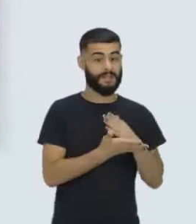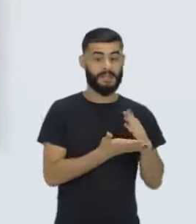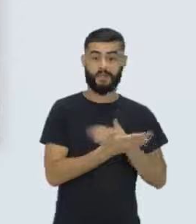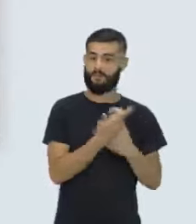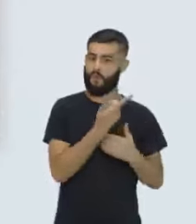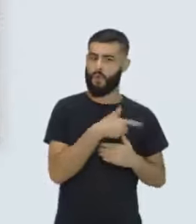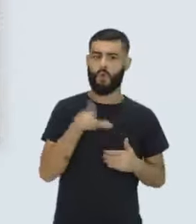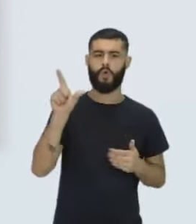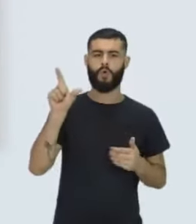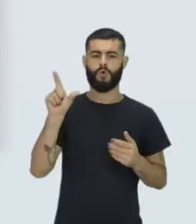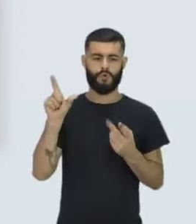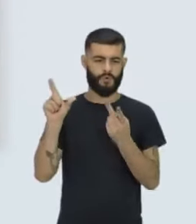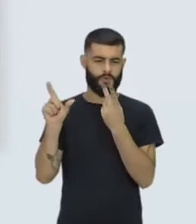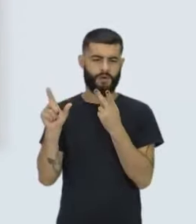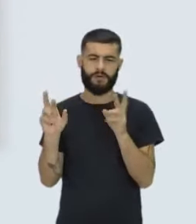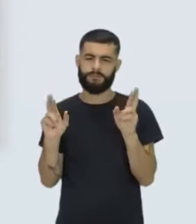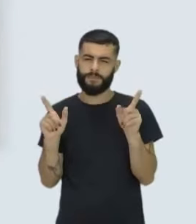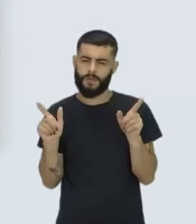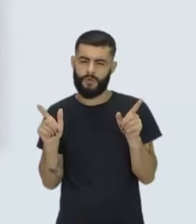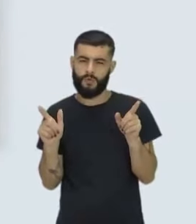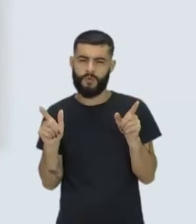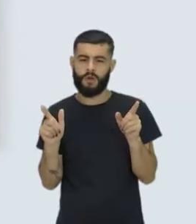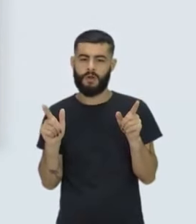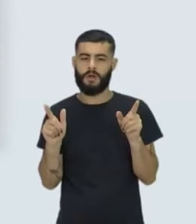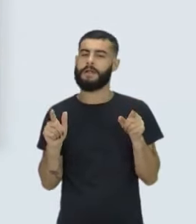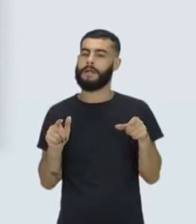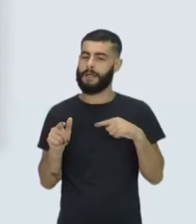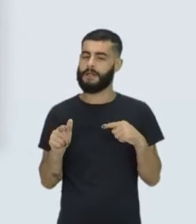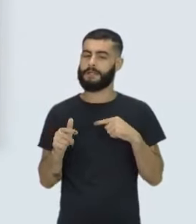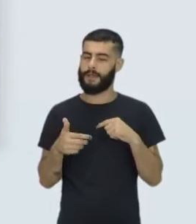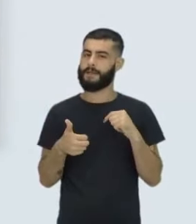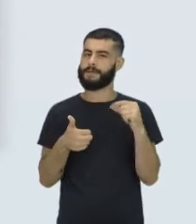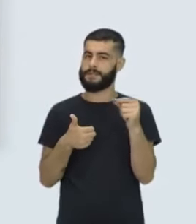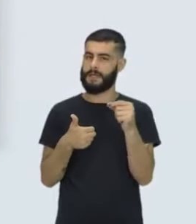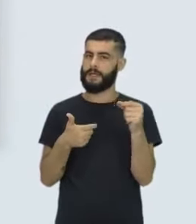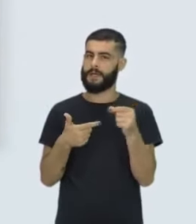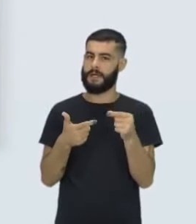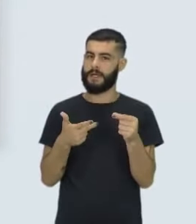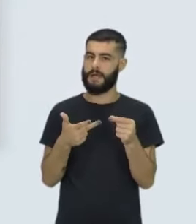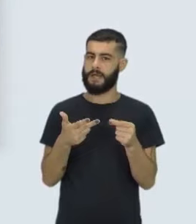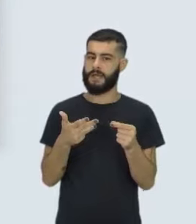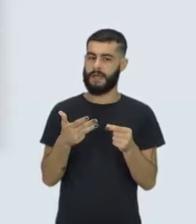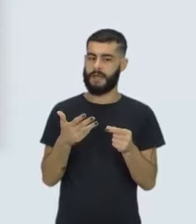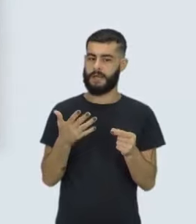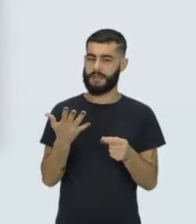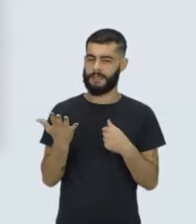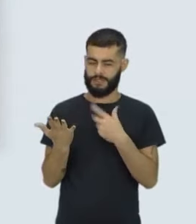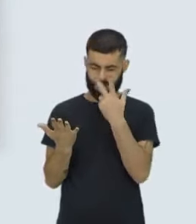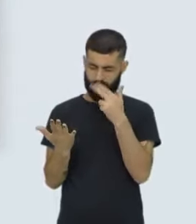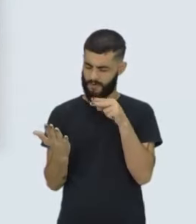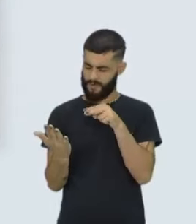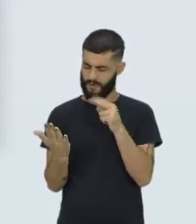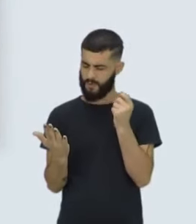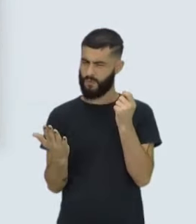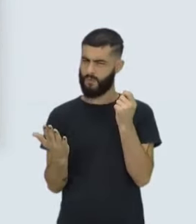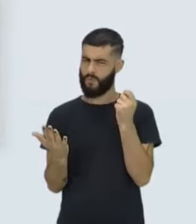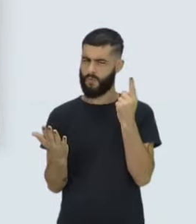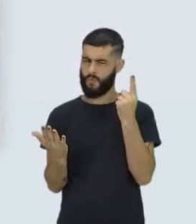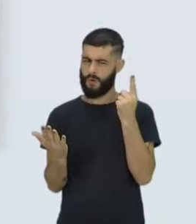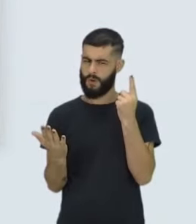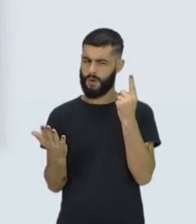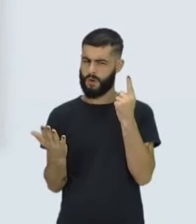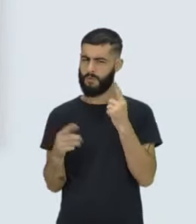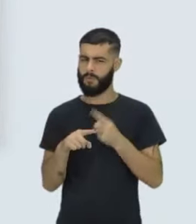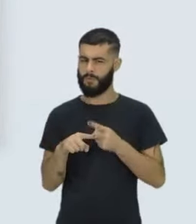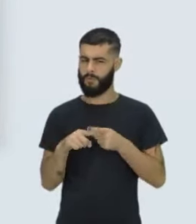irregulares, quer dizer, há uma série de fatores lá que a gente se diz, desconfia, e assim, ué, mas por que esse livro lá?